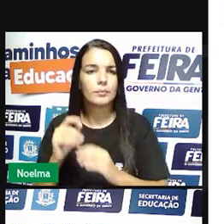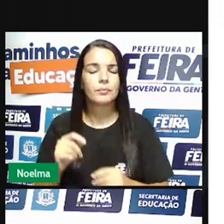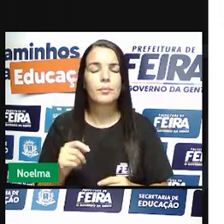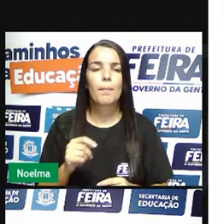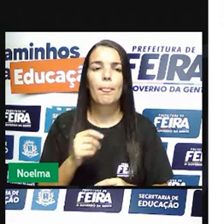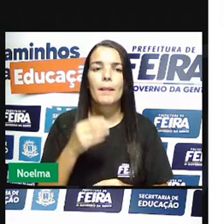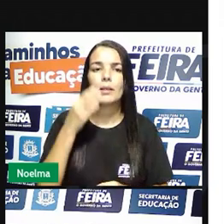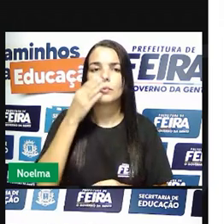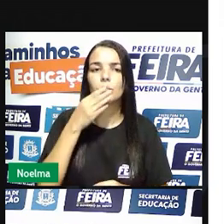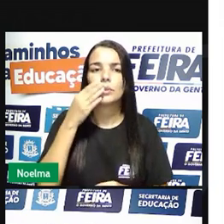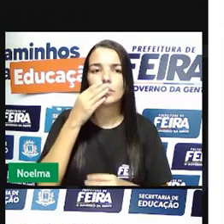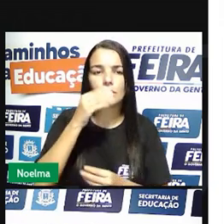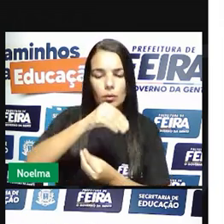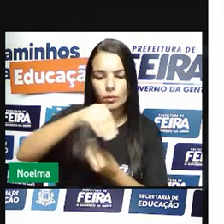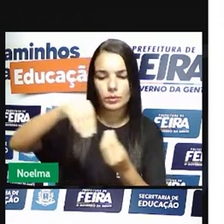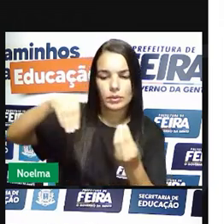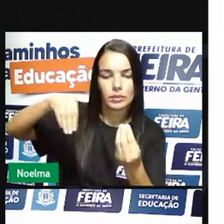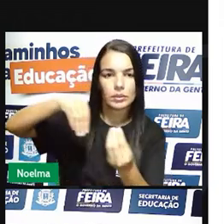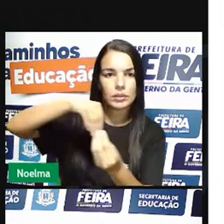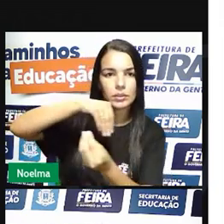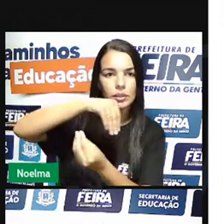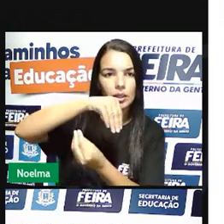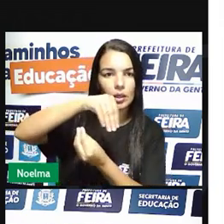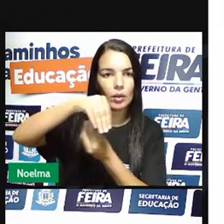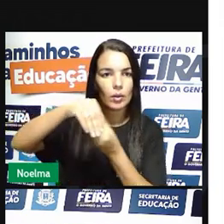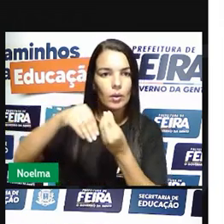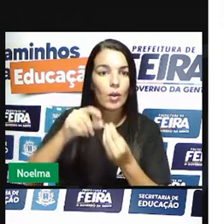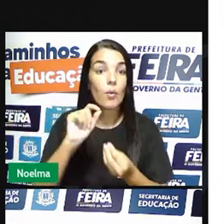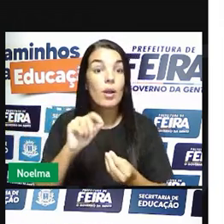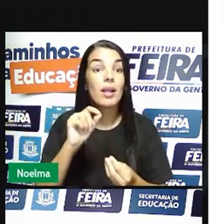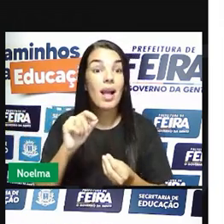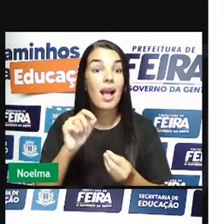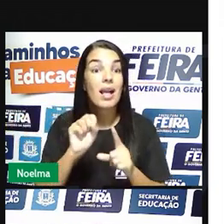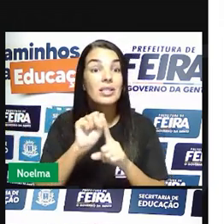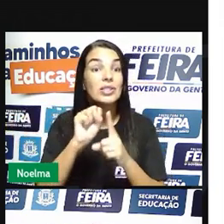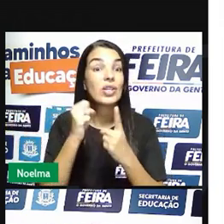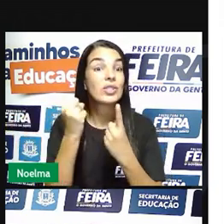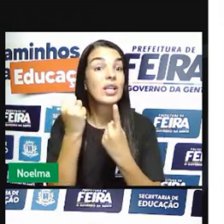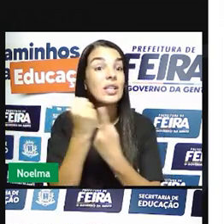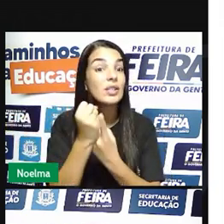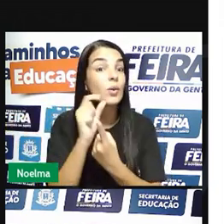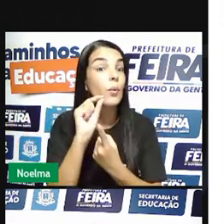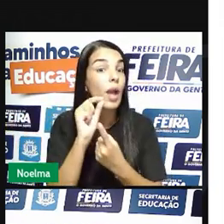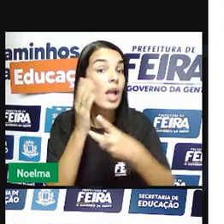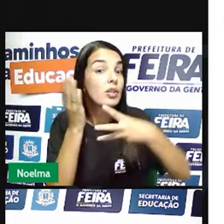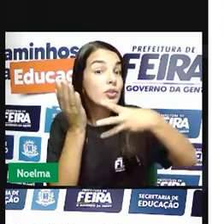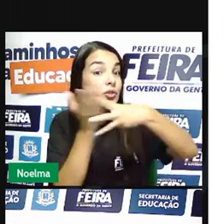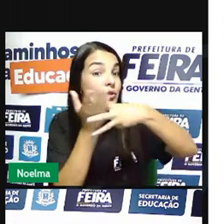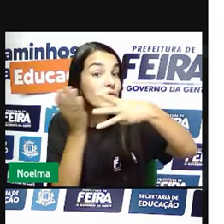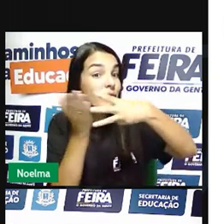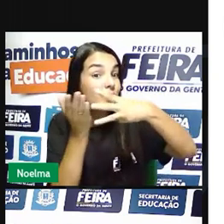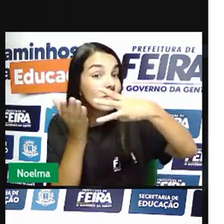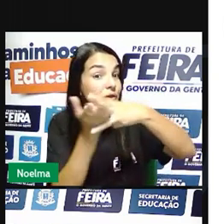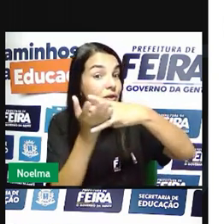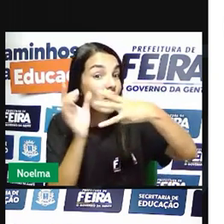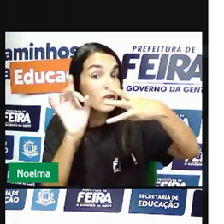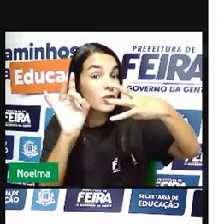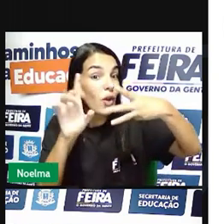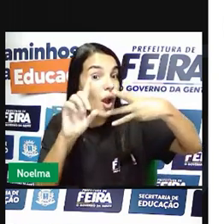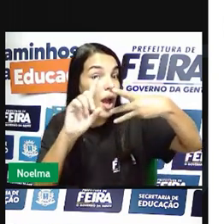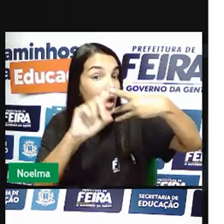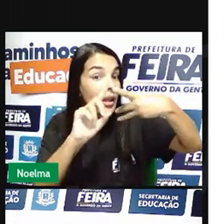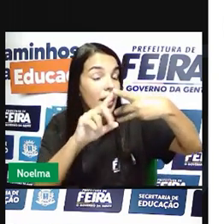havia... A sociedade era rigidamente dividida, onde nós tínhamos lá os